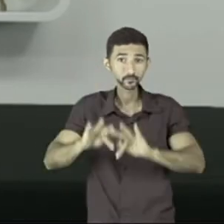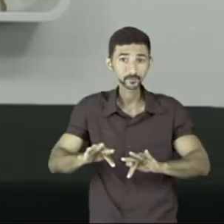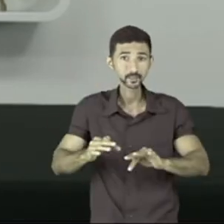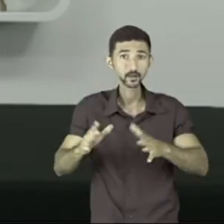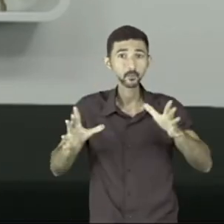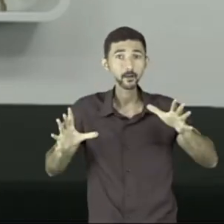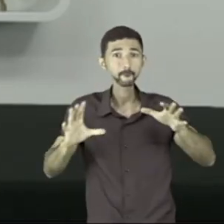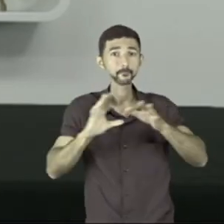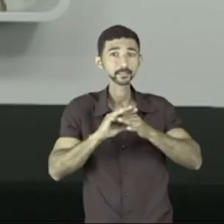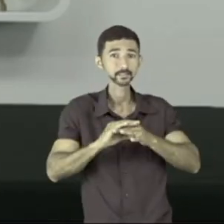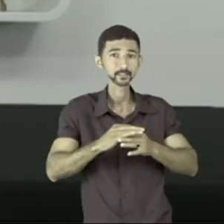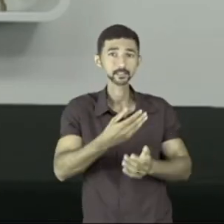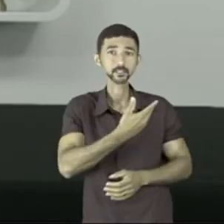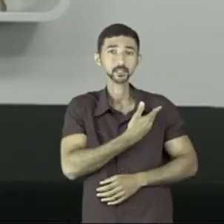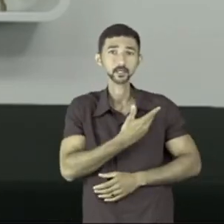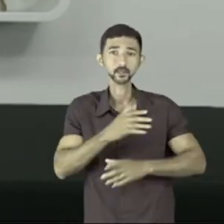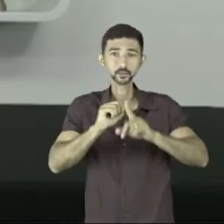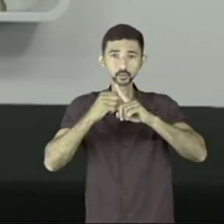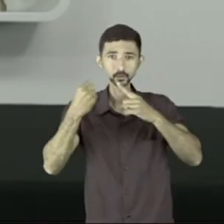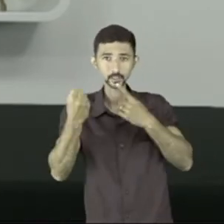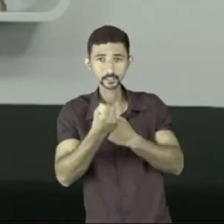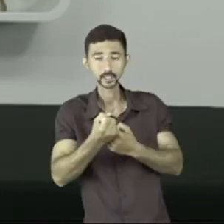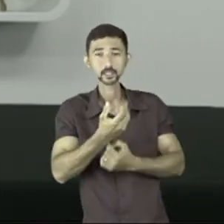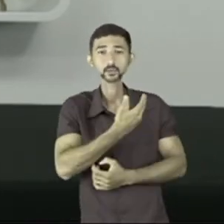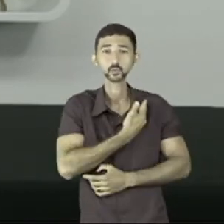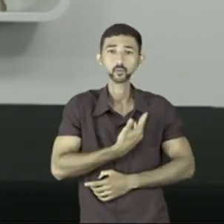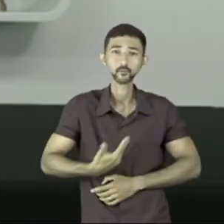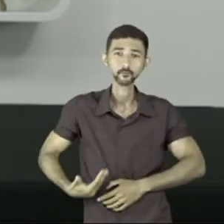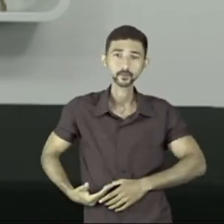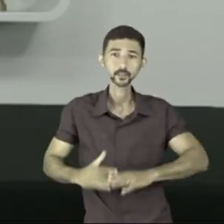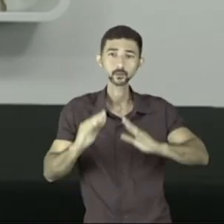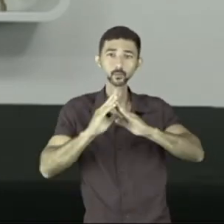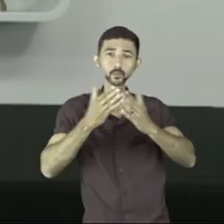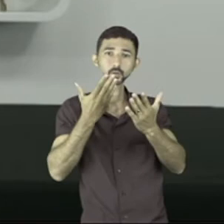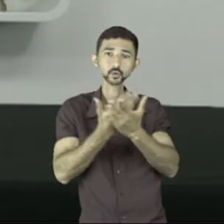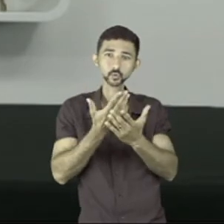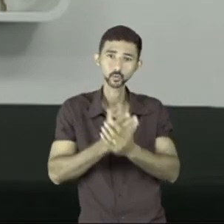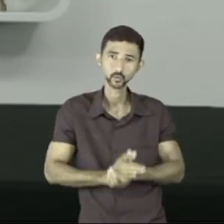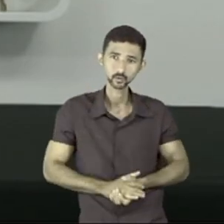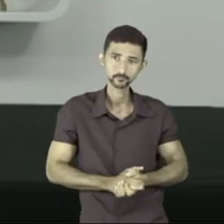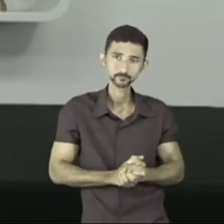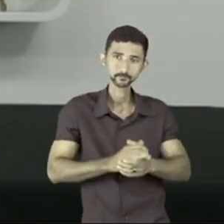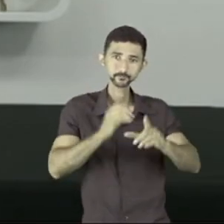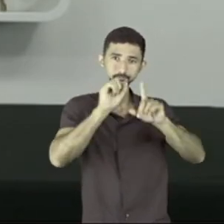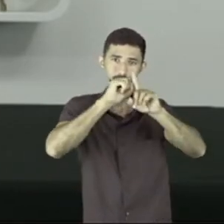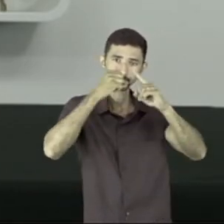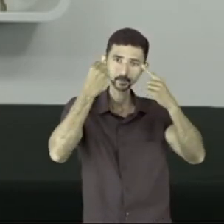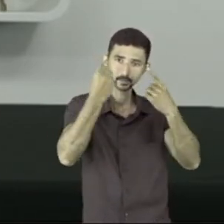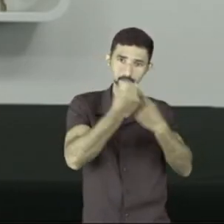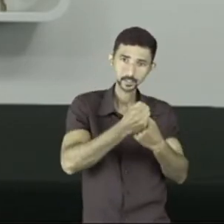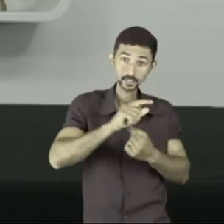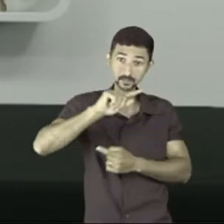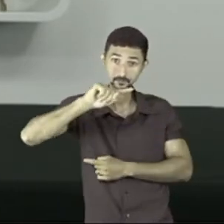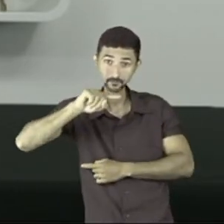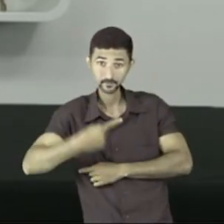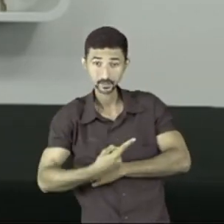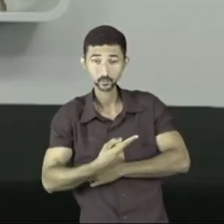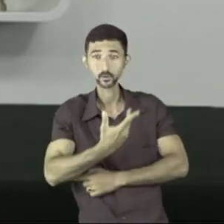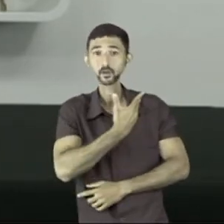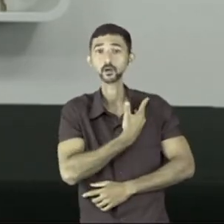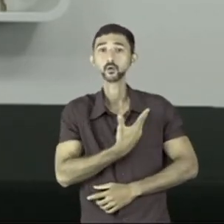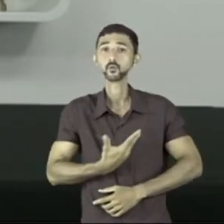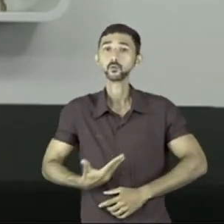a parceria entre sociedade, governo e escola seria sociedade, vírgula,